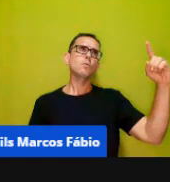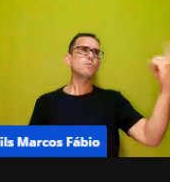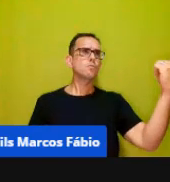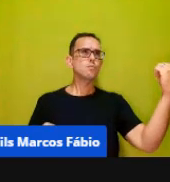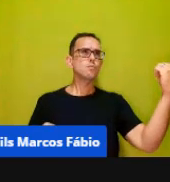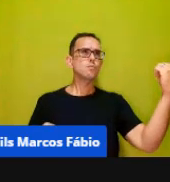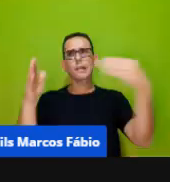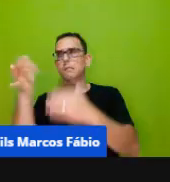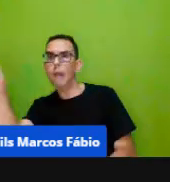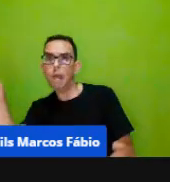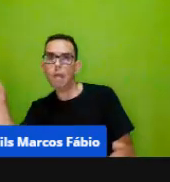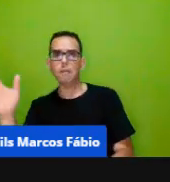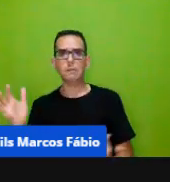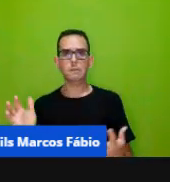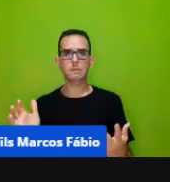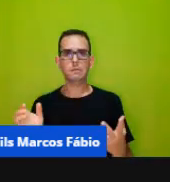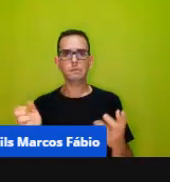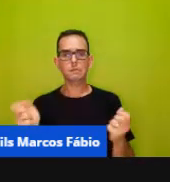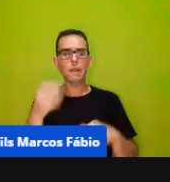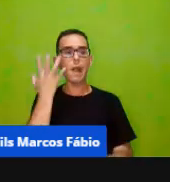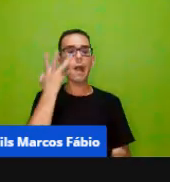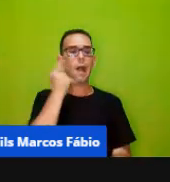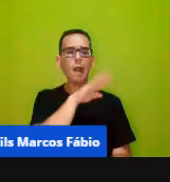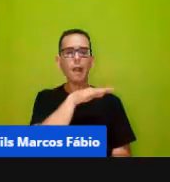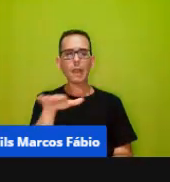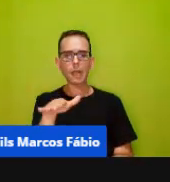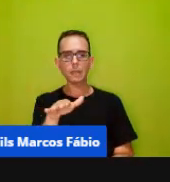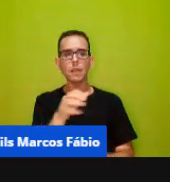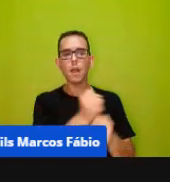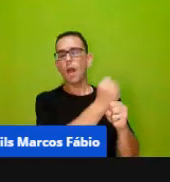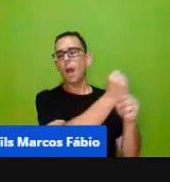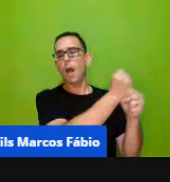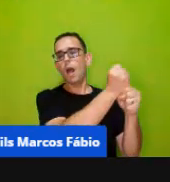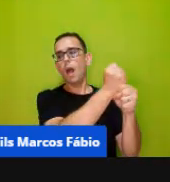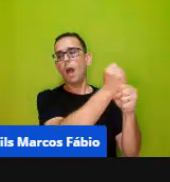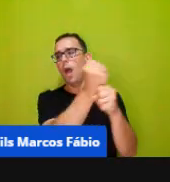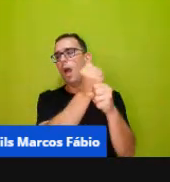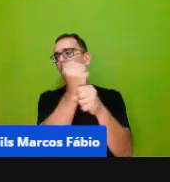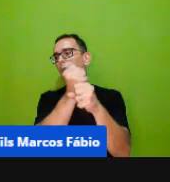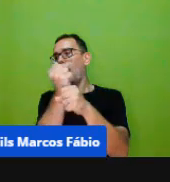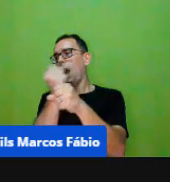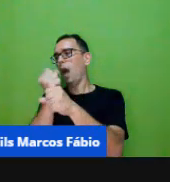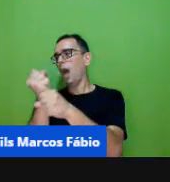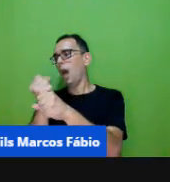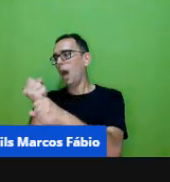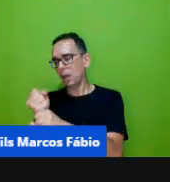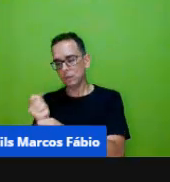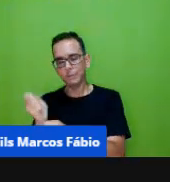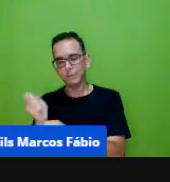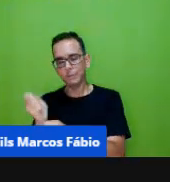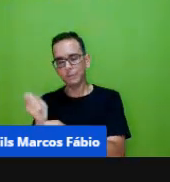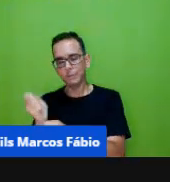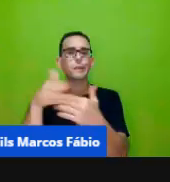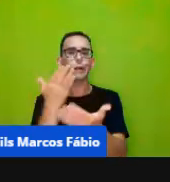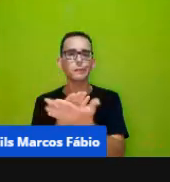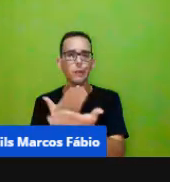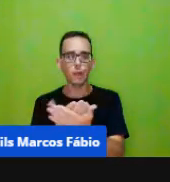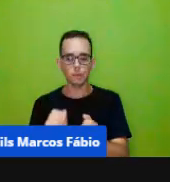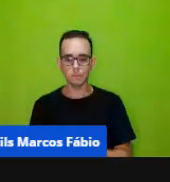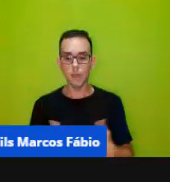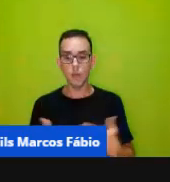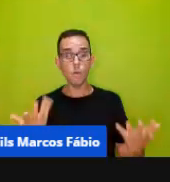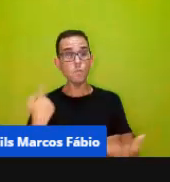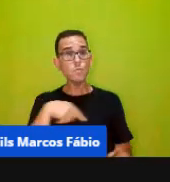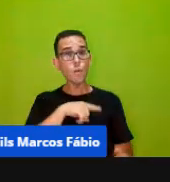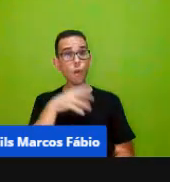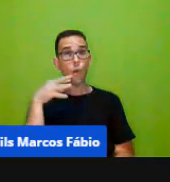máximo, né? E a criança trabalhava o ano inteiro com aquela reta ali dentro da sala de aula, né? Hoje nós percebemos